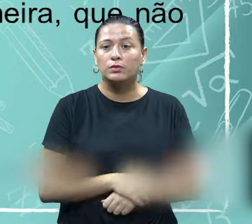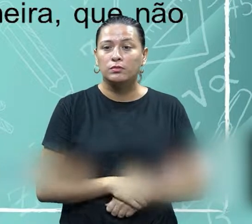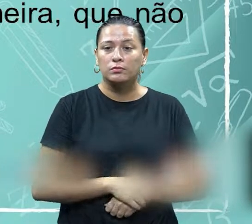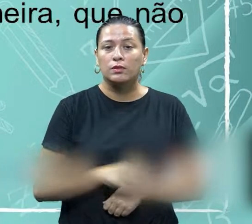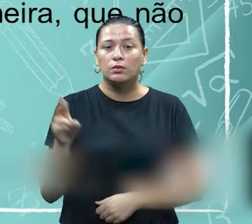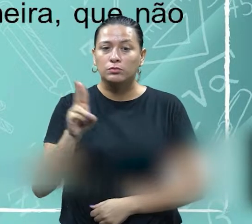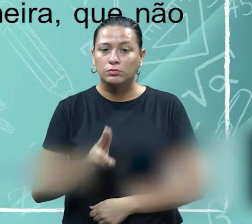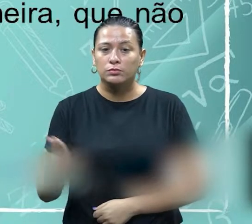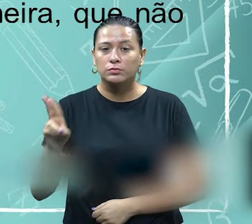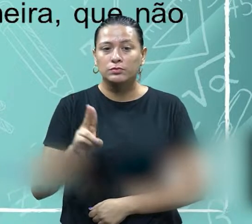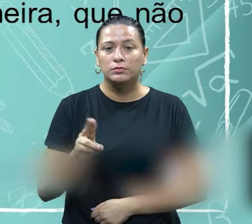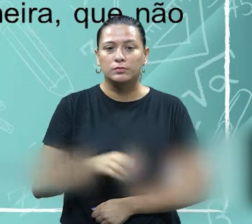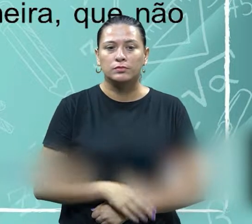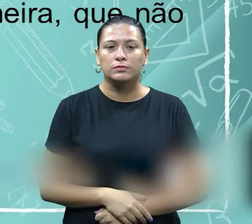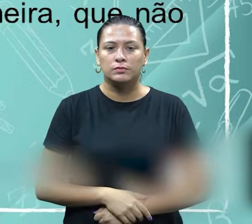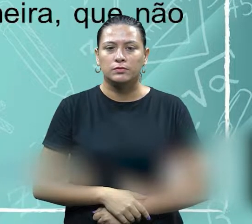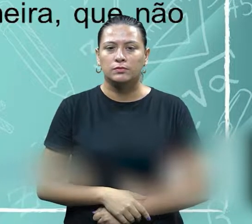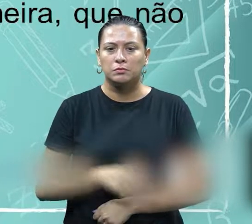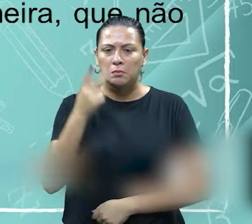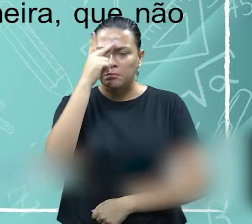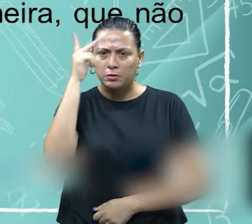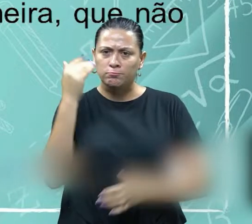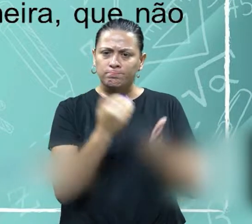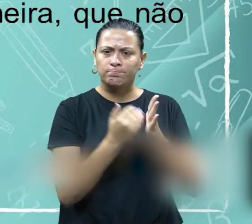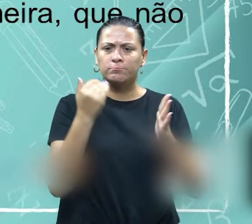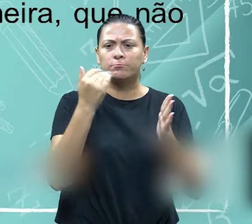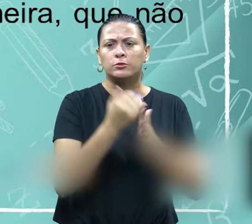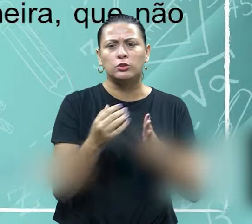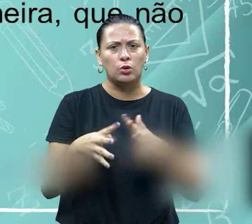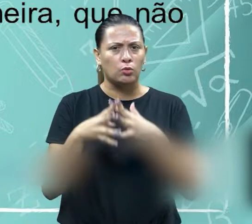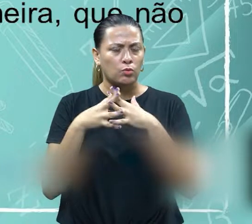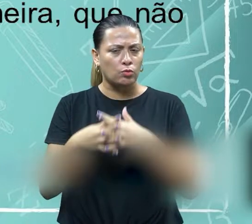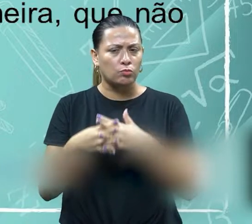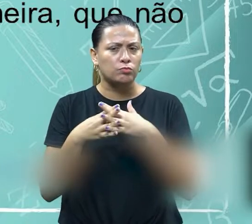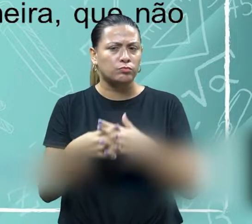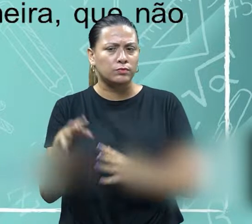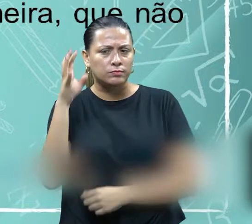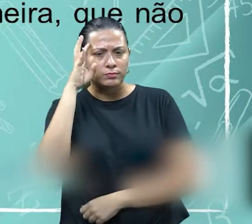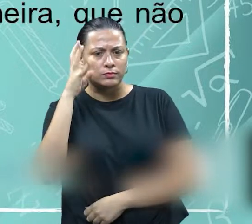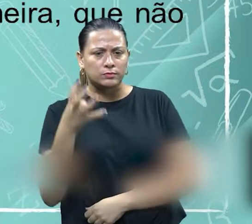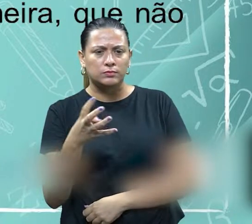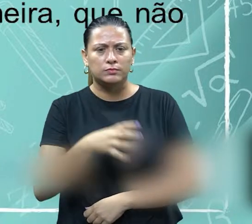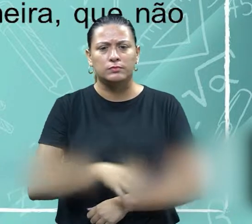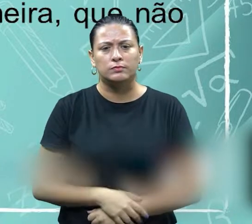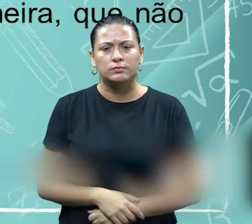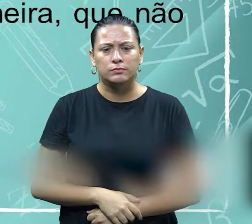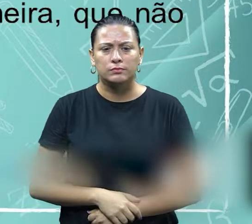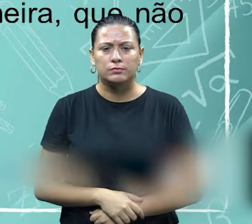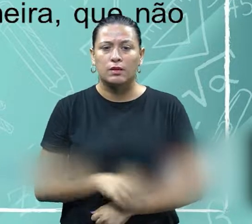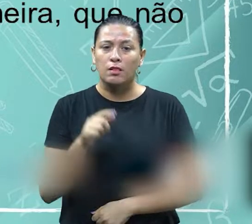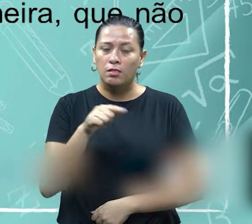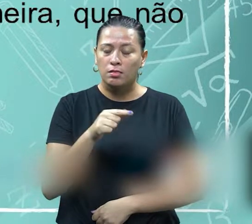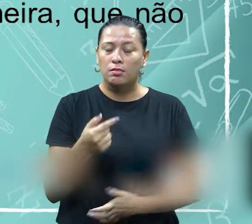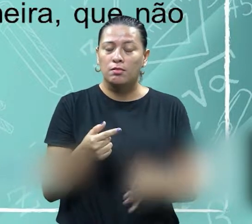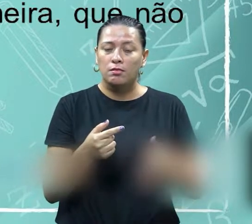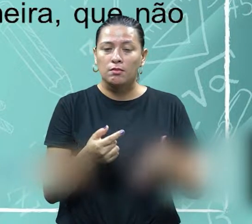utilizado para que a autoridade resolva um conflito existente em um ambiente